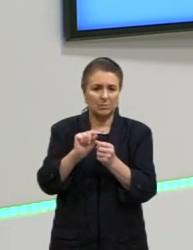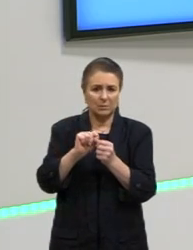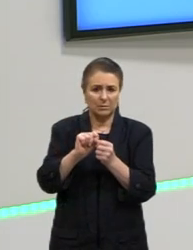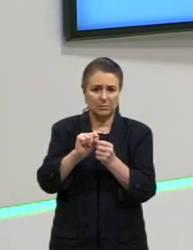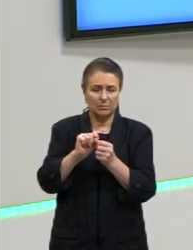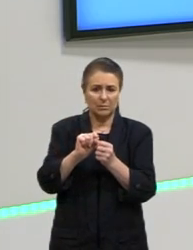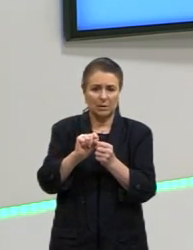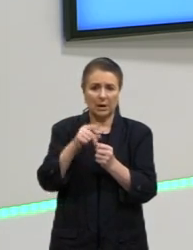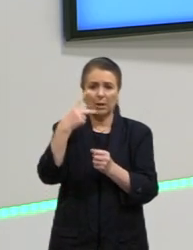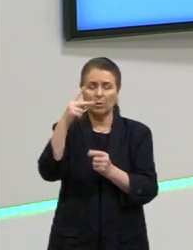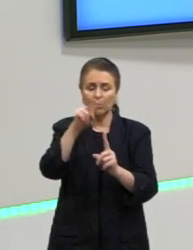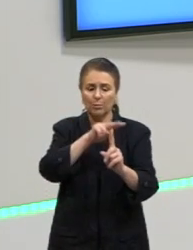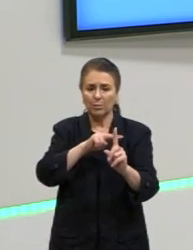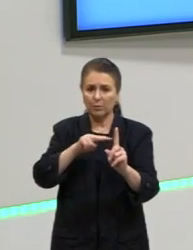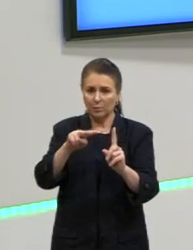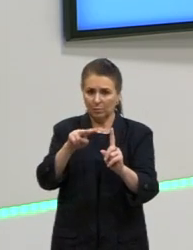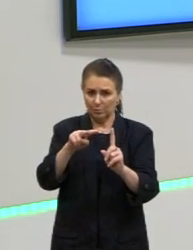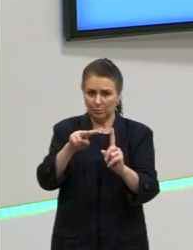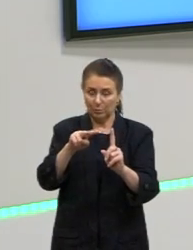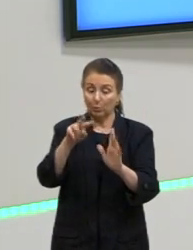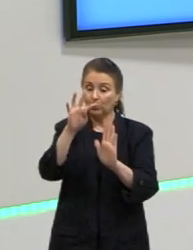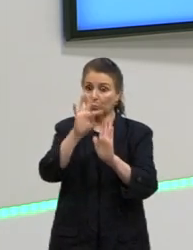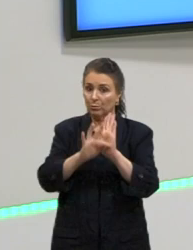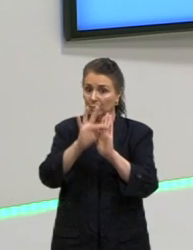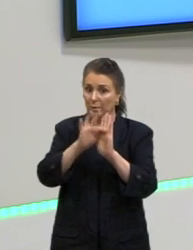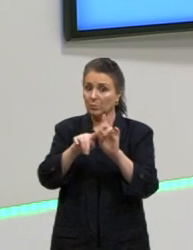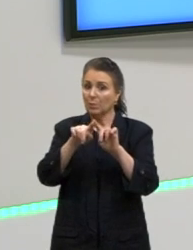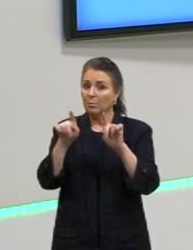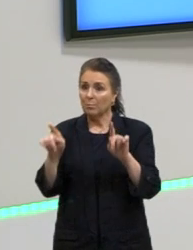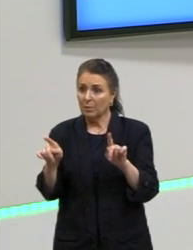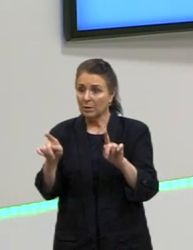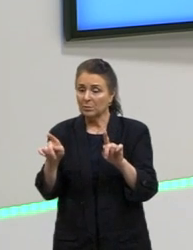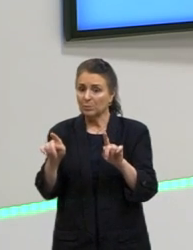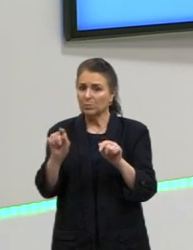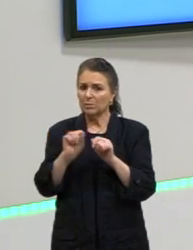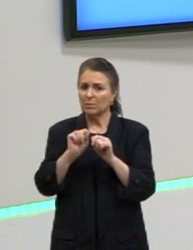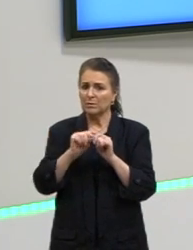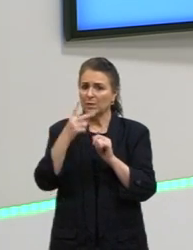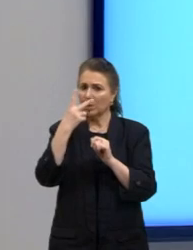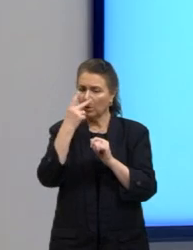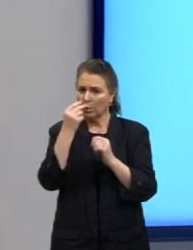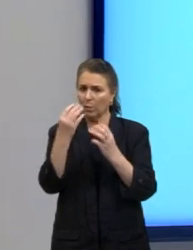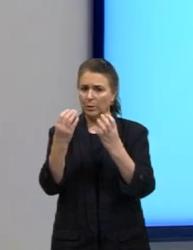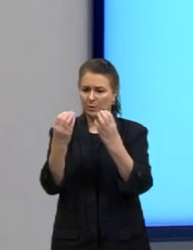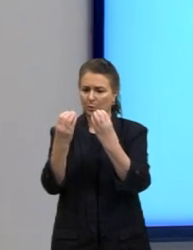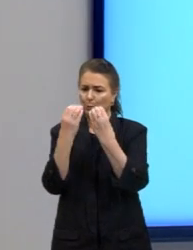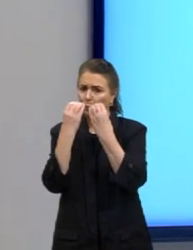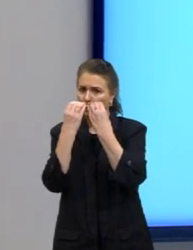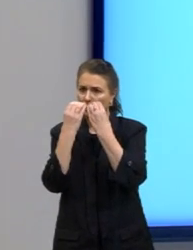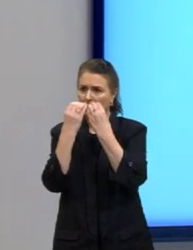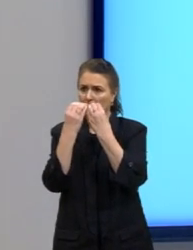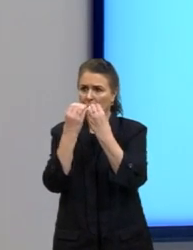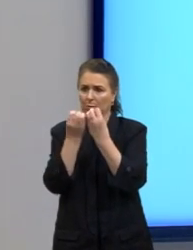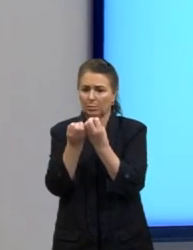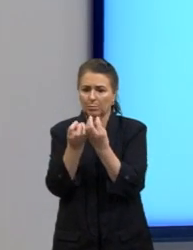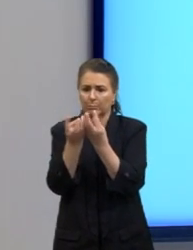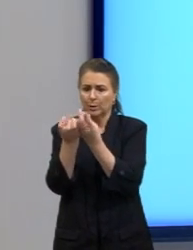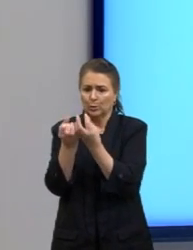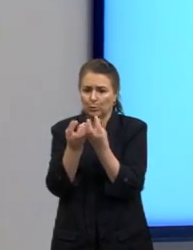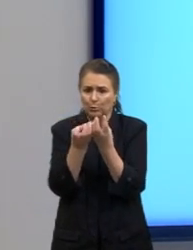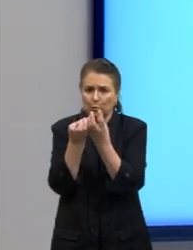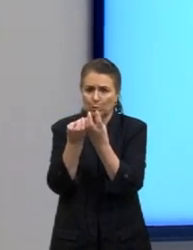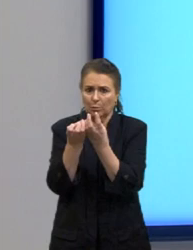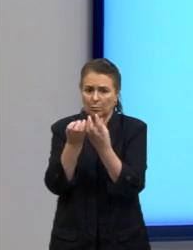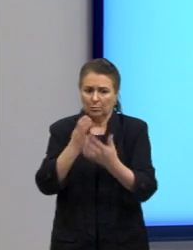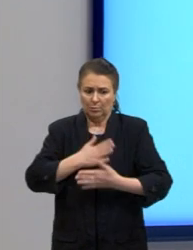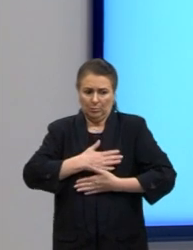a tua visão dentro desse texto, mas tu não vai te apavorar igual esse hambúrguer aqui da nossa tela pegando fogo, que levou um susto